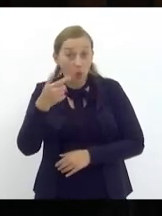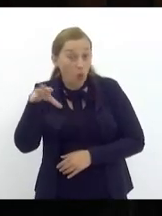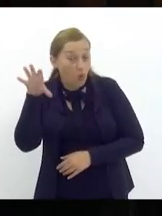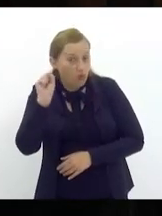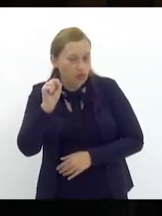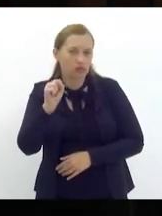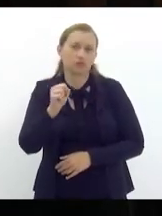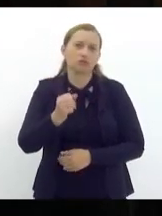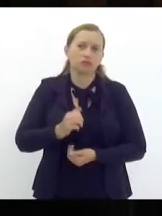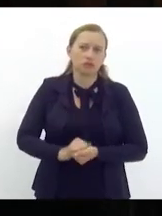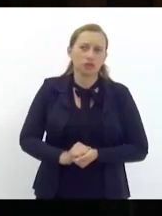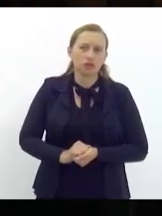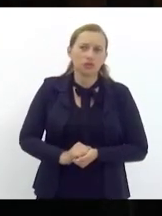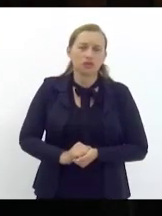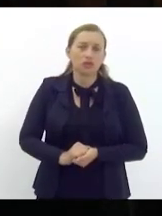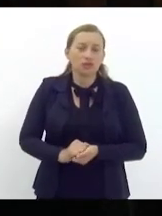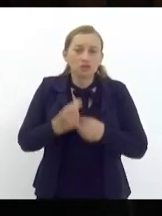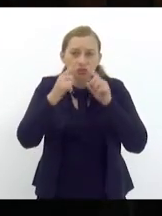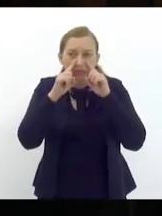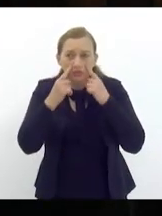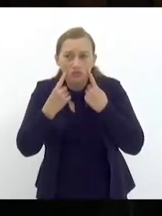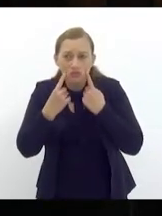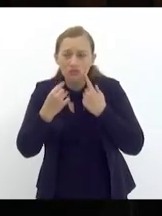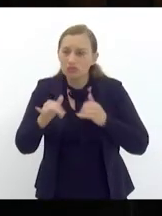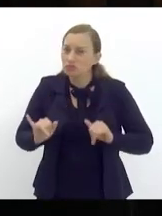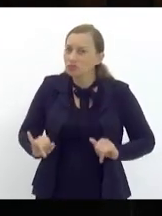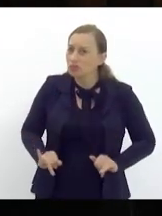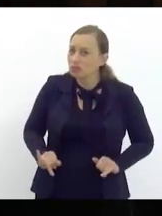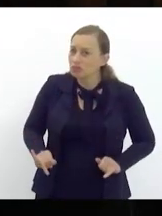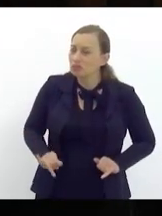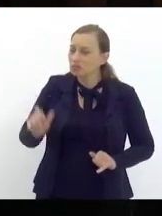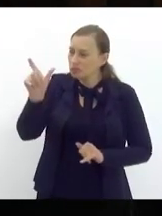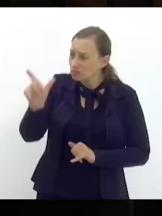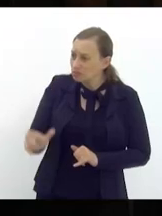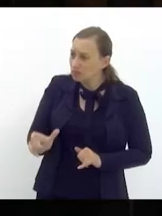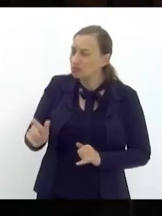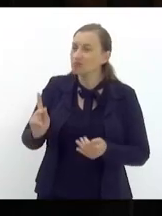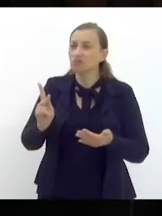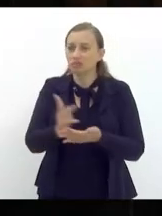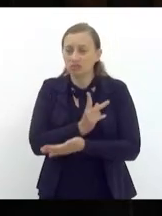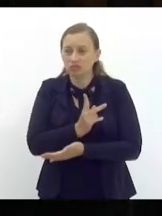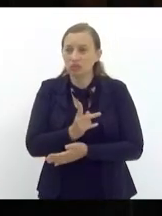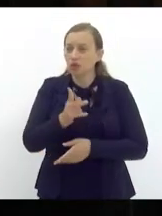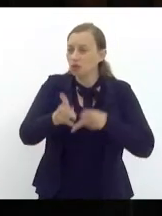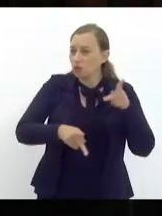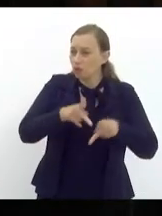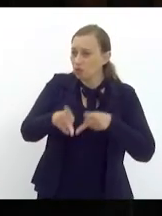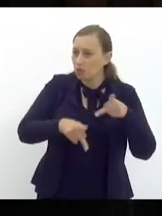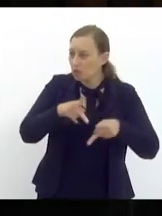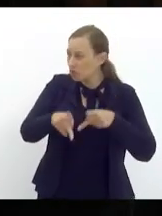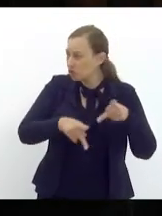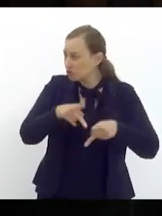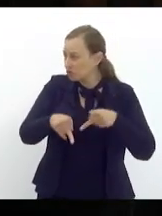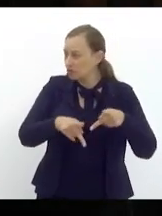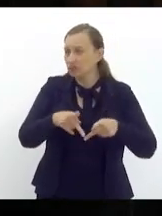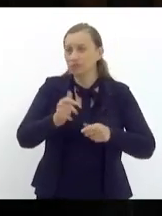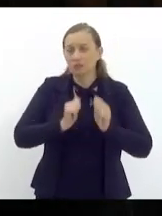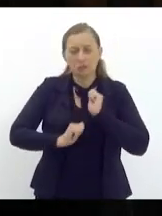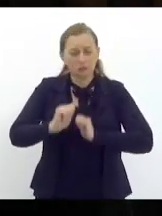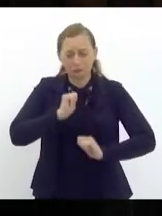o desespero que está acontecendo com a população de Itaperuna